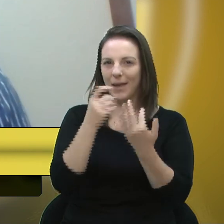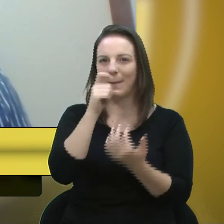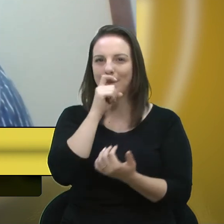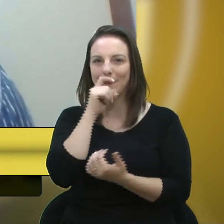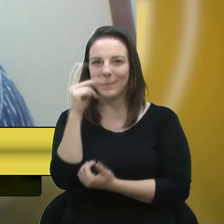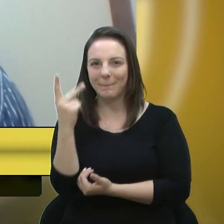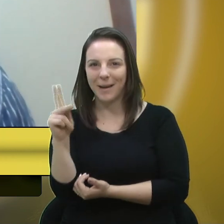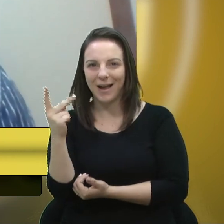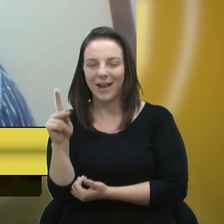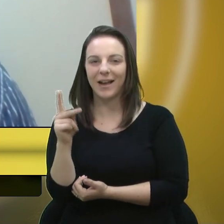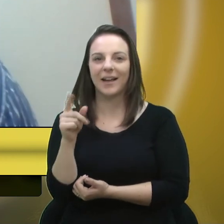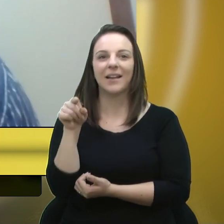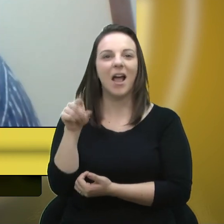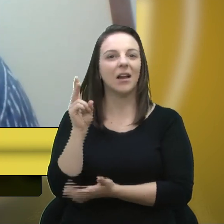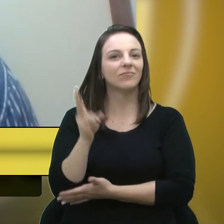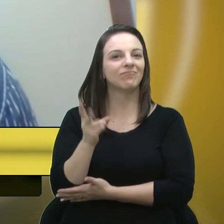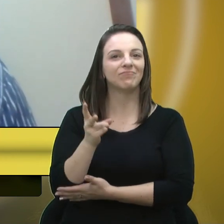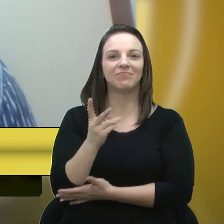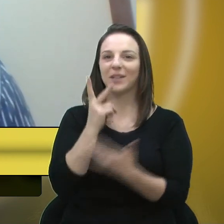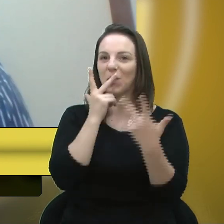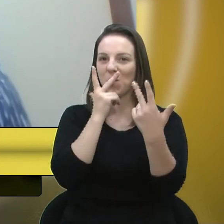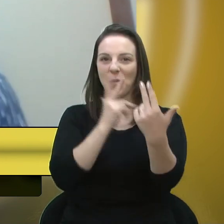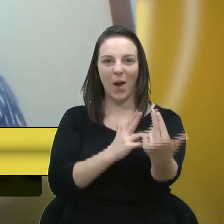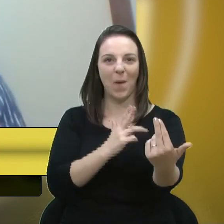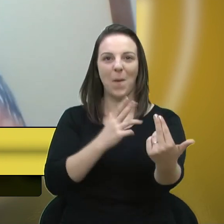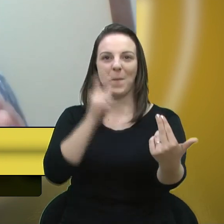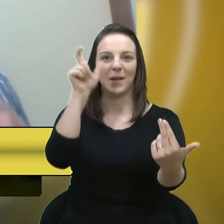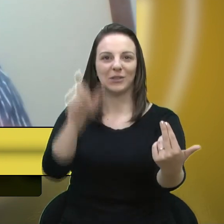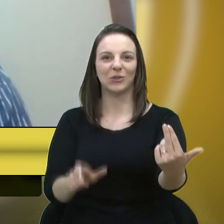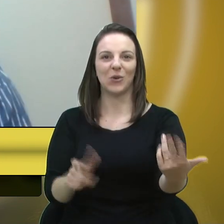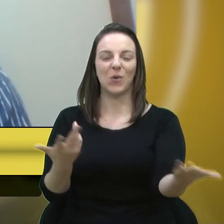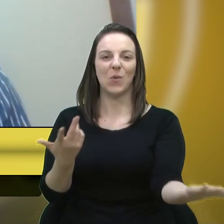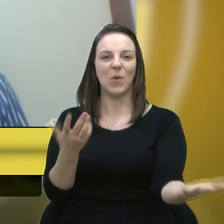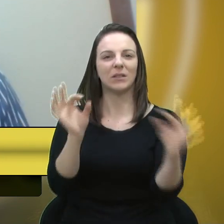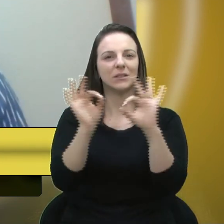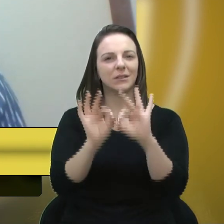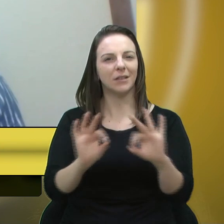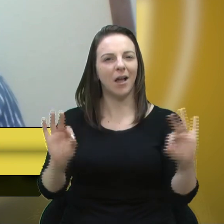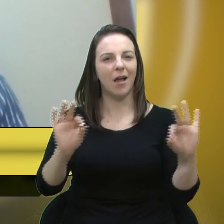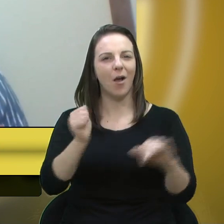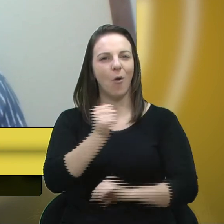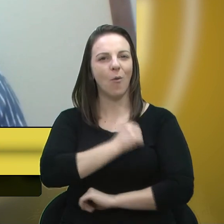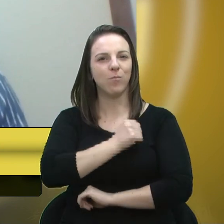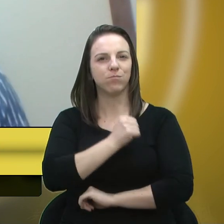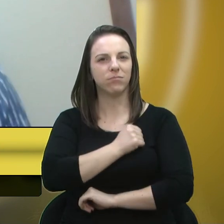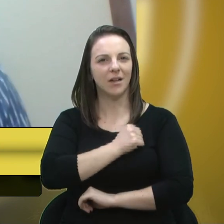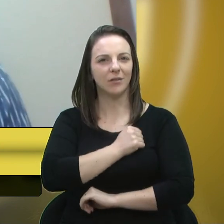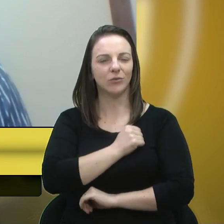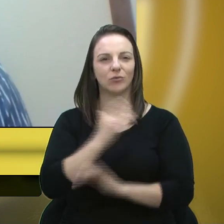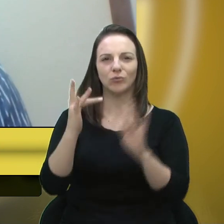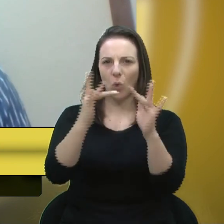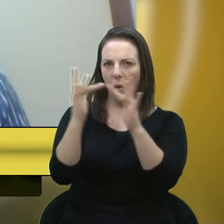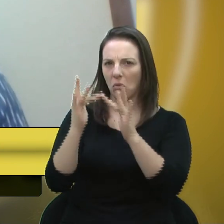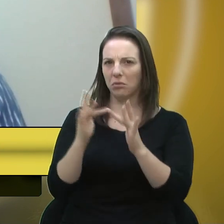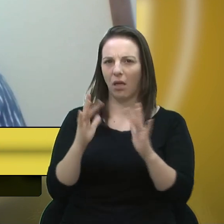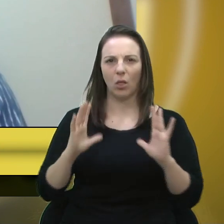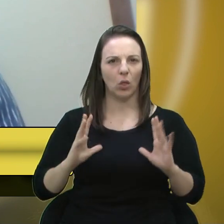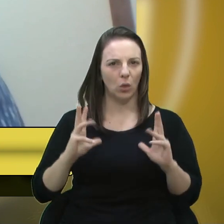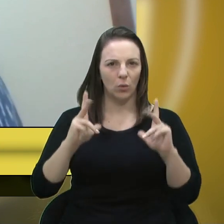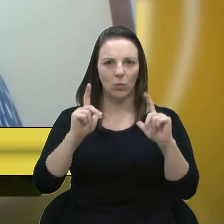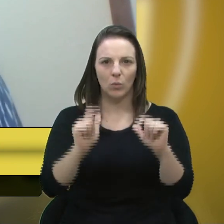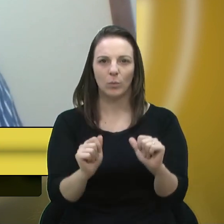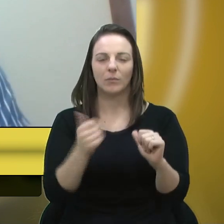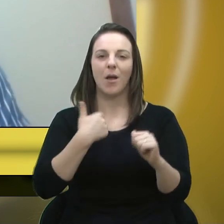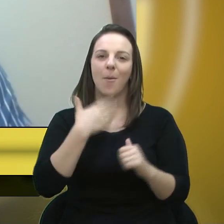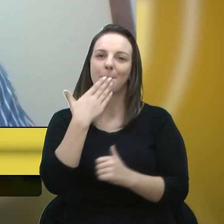continua a mesma pessoa, simples, humilde, e que atende a todos. Então, Marisol, eu peço a Deus que